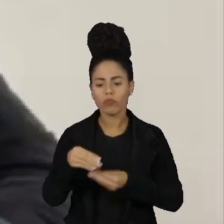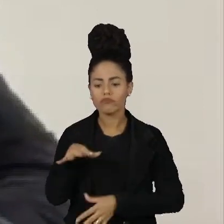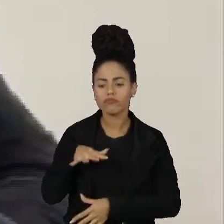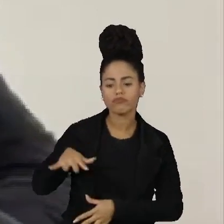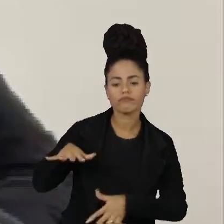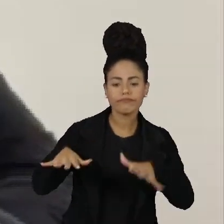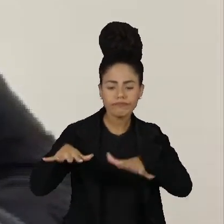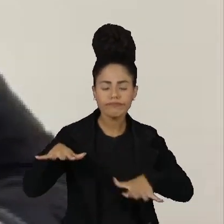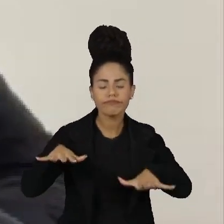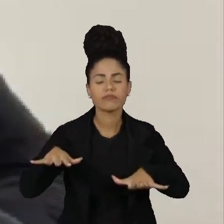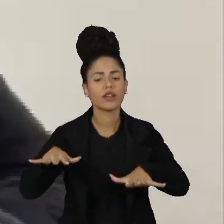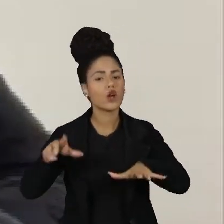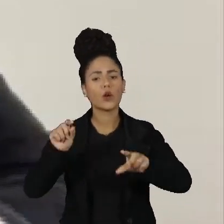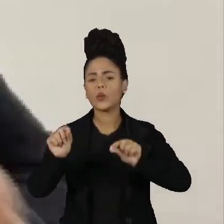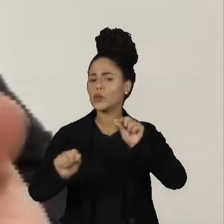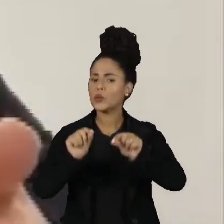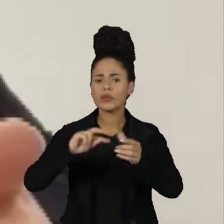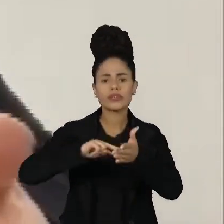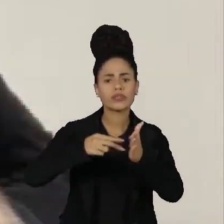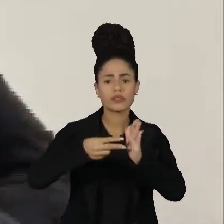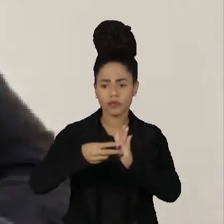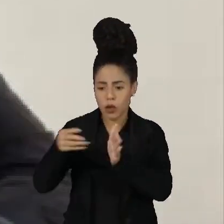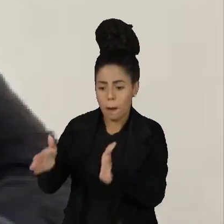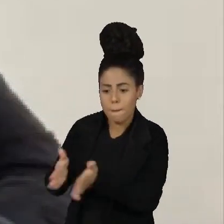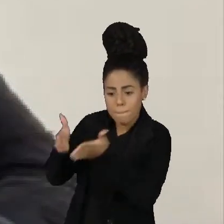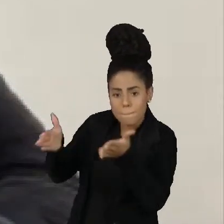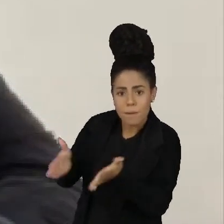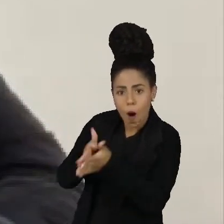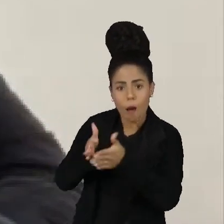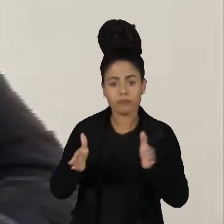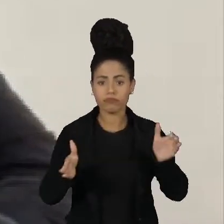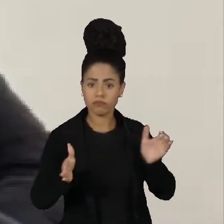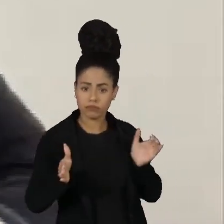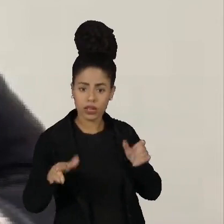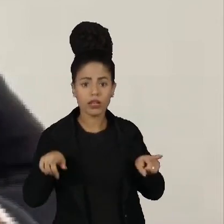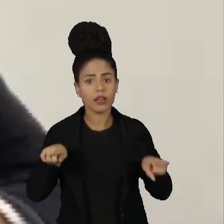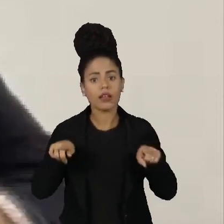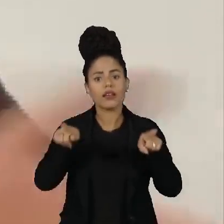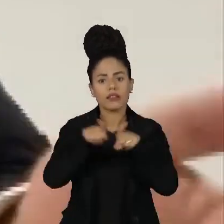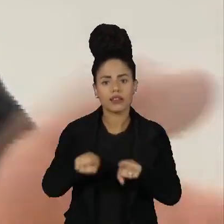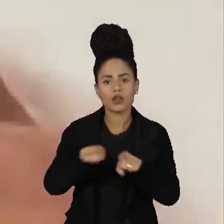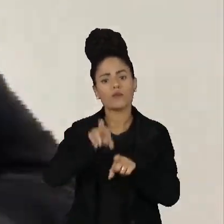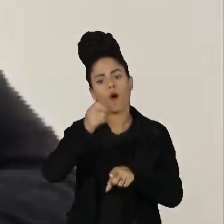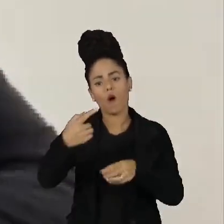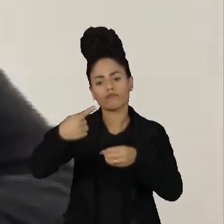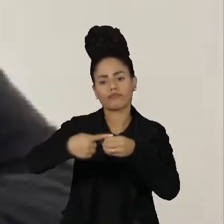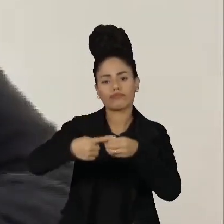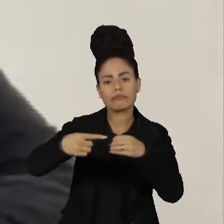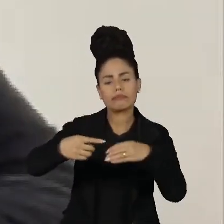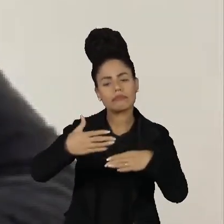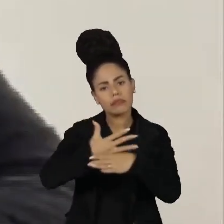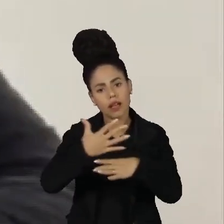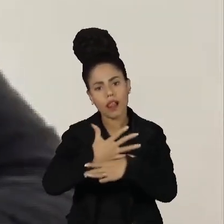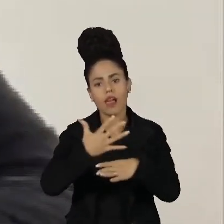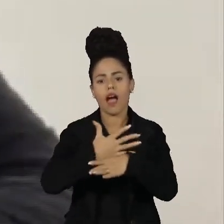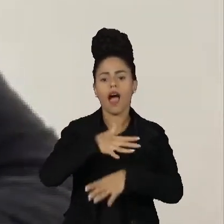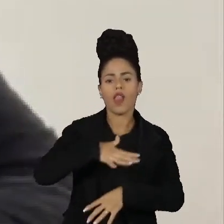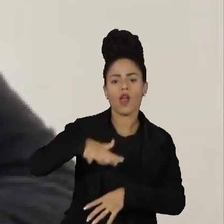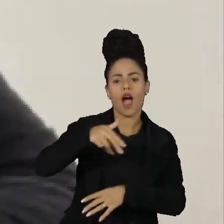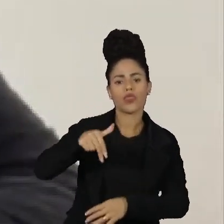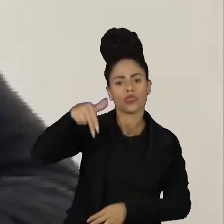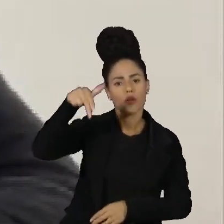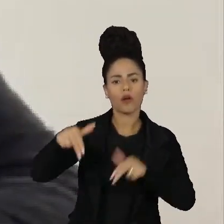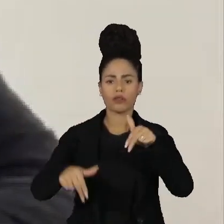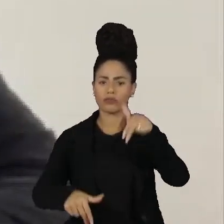sanitários. Eu estou falando das periferias das grandes cidades e do interior do país, regiões norte,